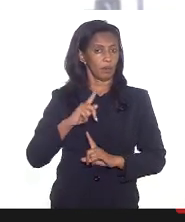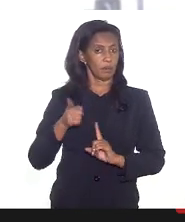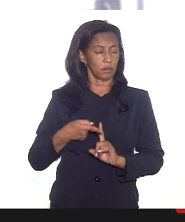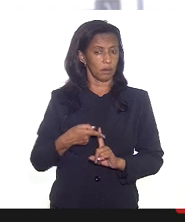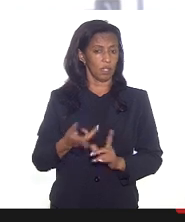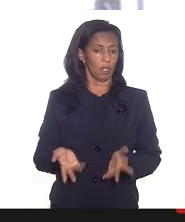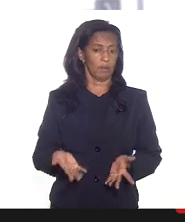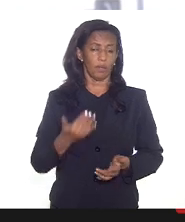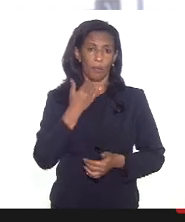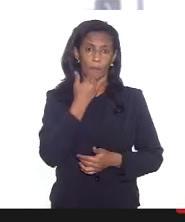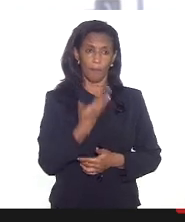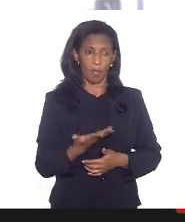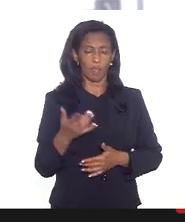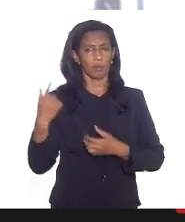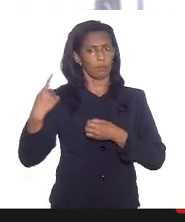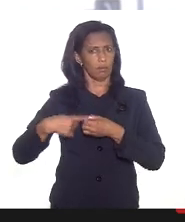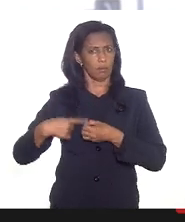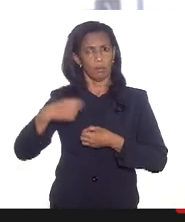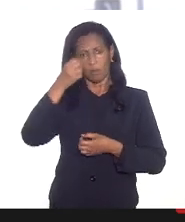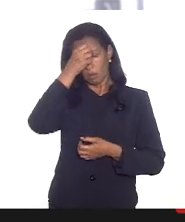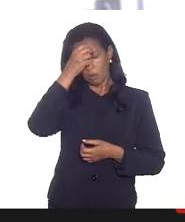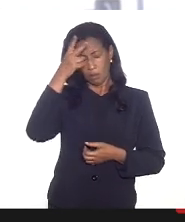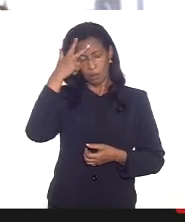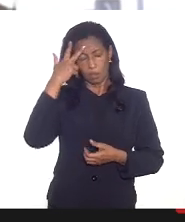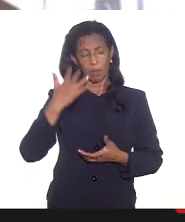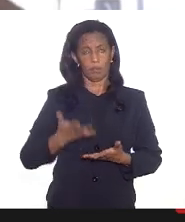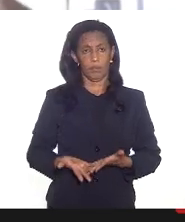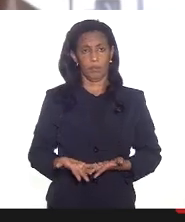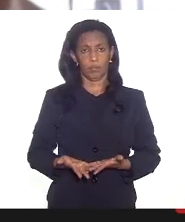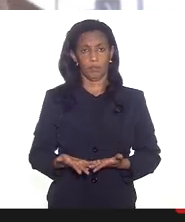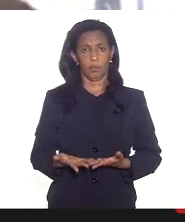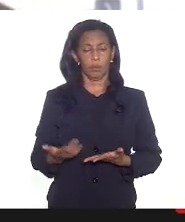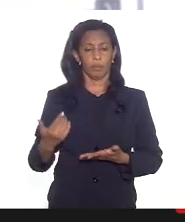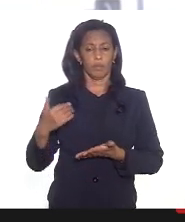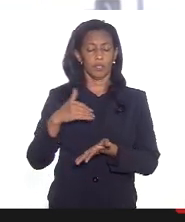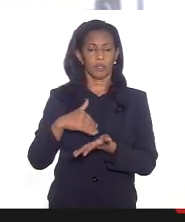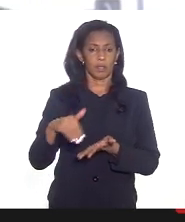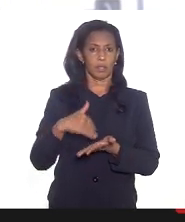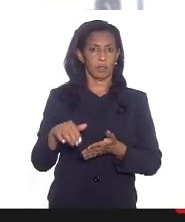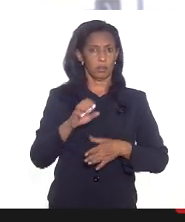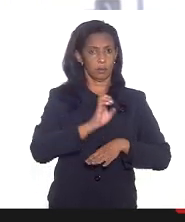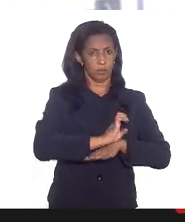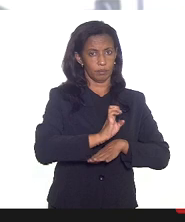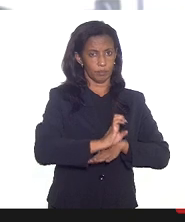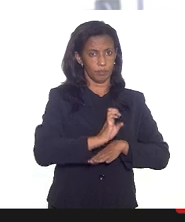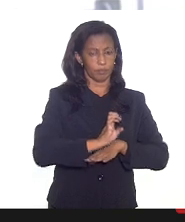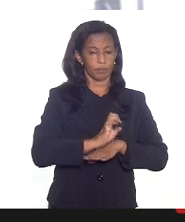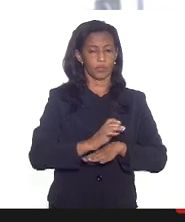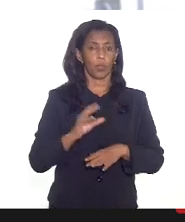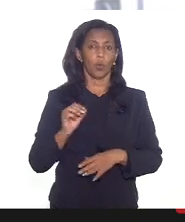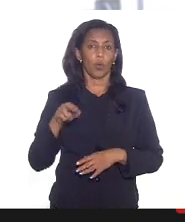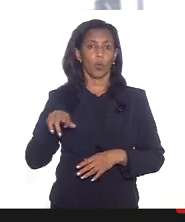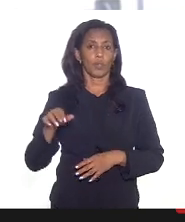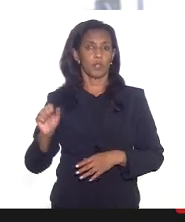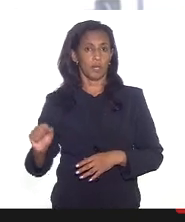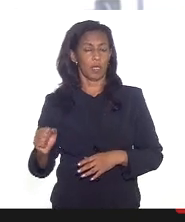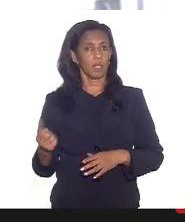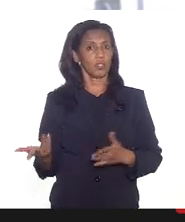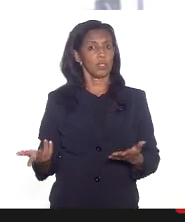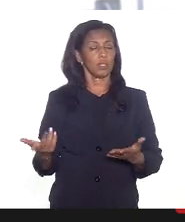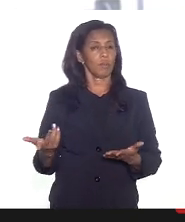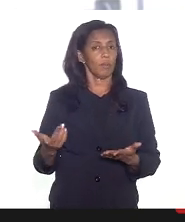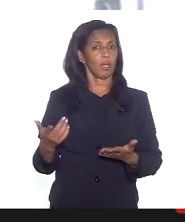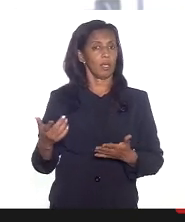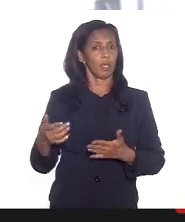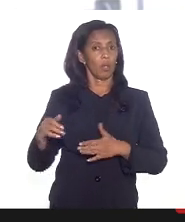então eu peço para os municípios tanto para a Secretaria Estadual como pela representação do Cossens e o município do Rio